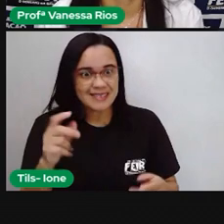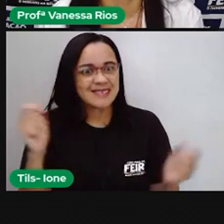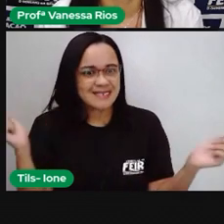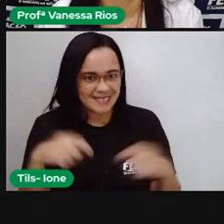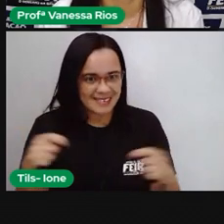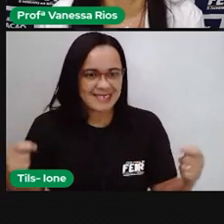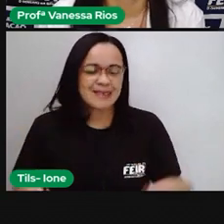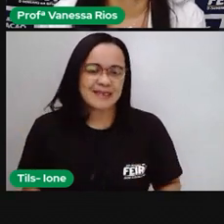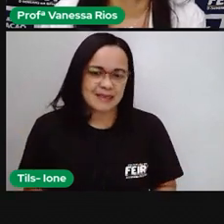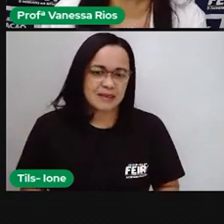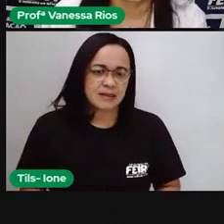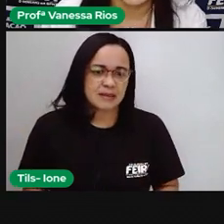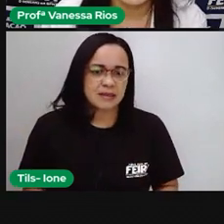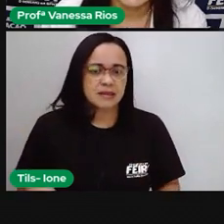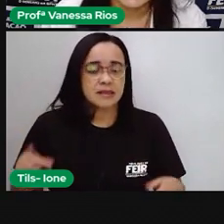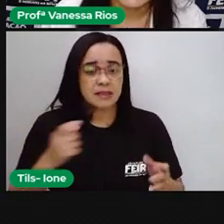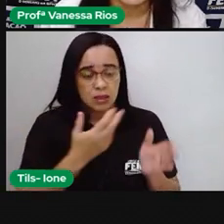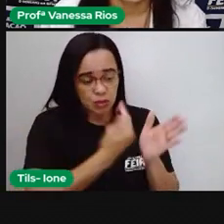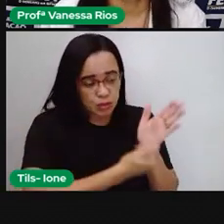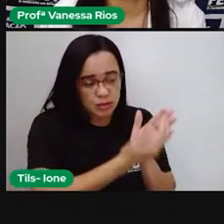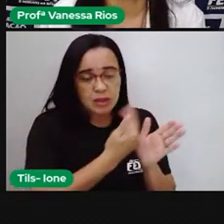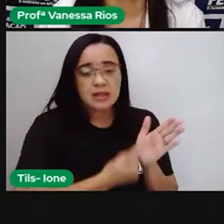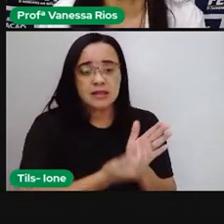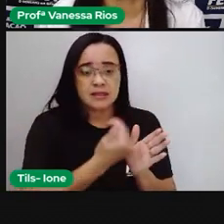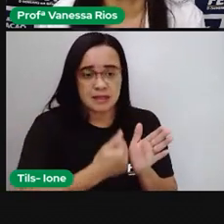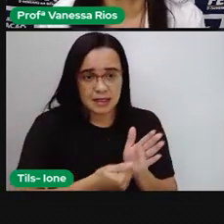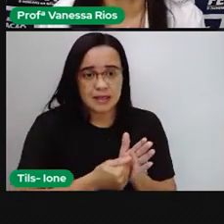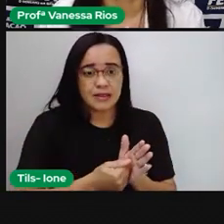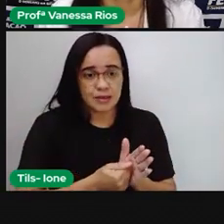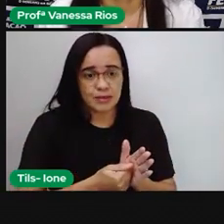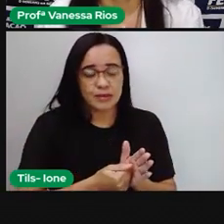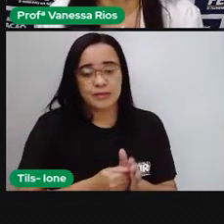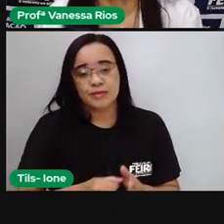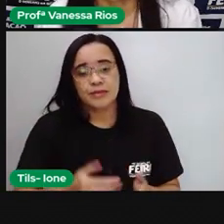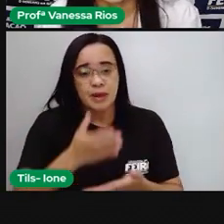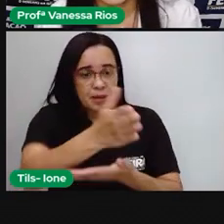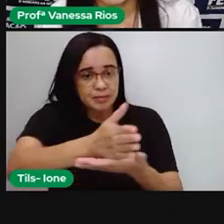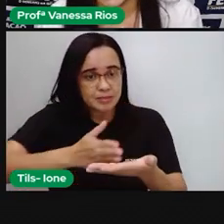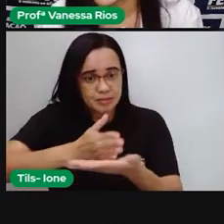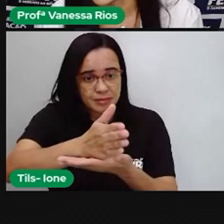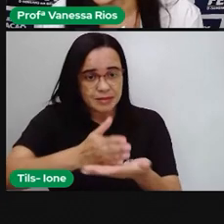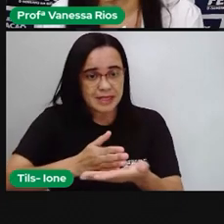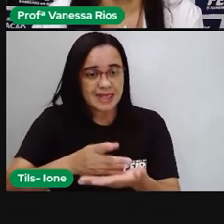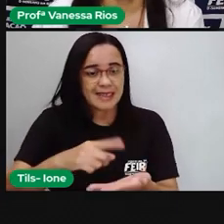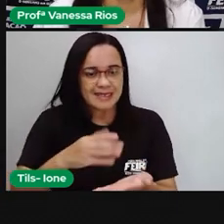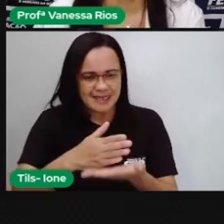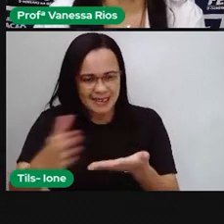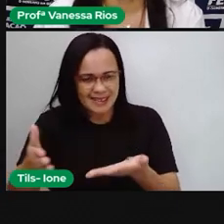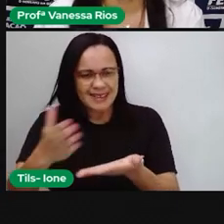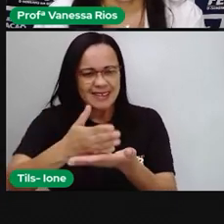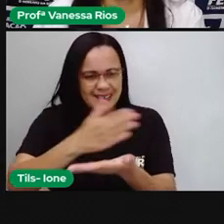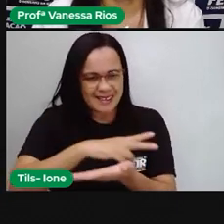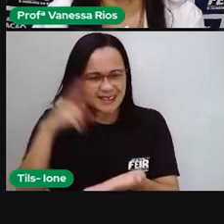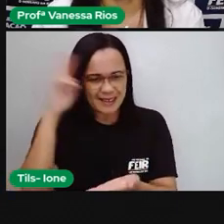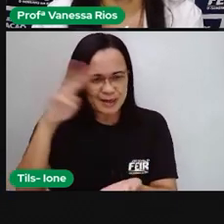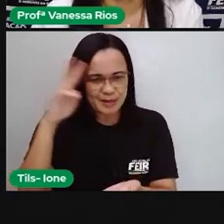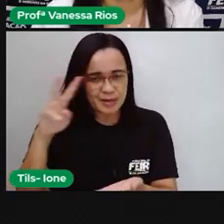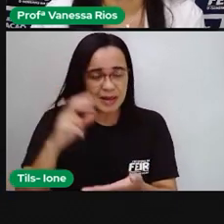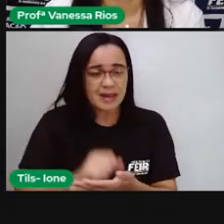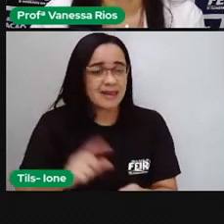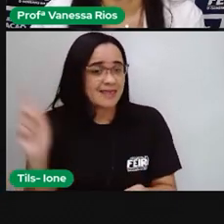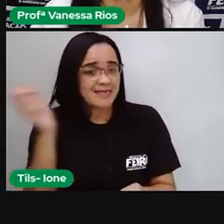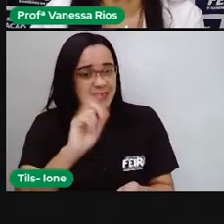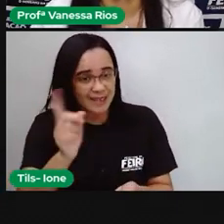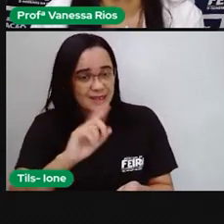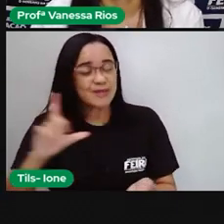Então, existem figuras simétricas e existem figuras não simétricas. Esse traçado aí a gente